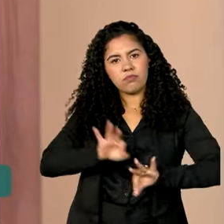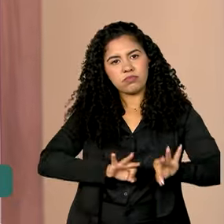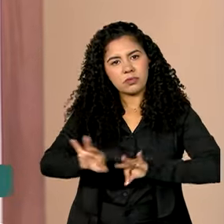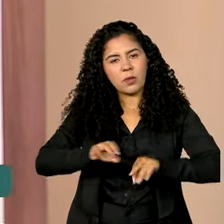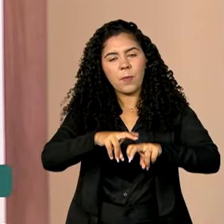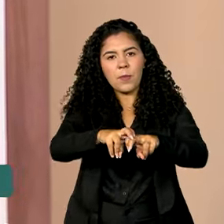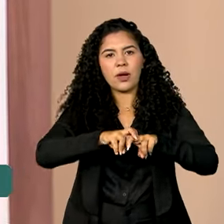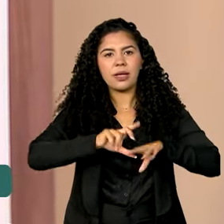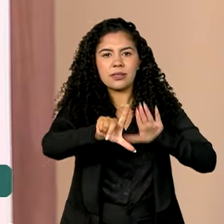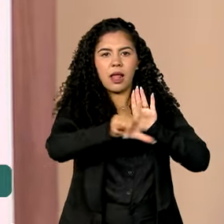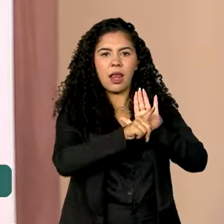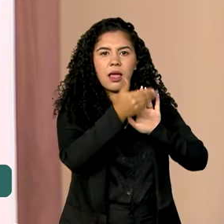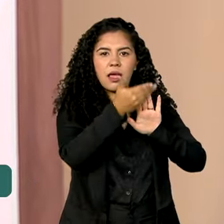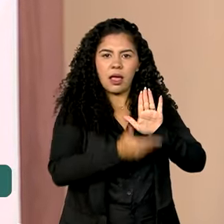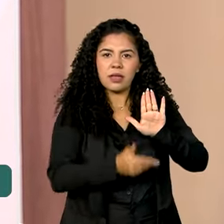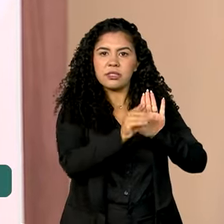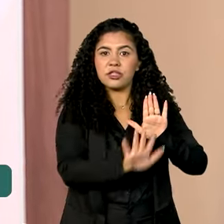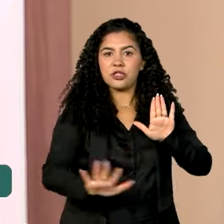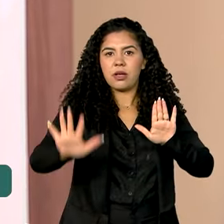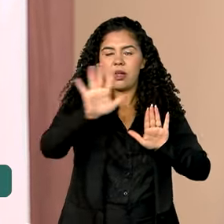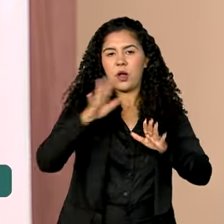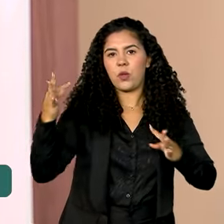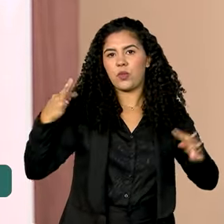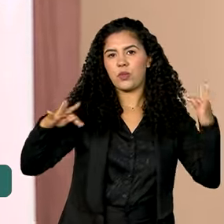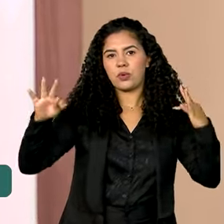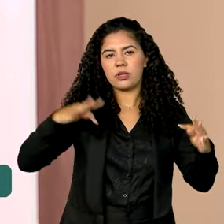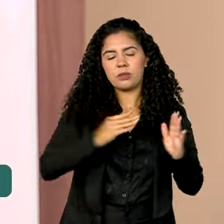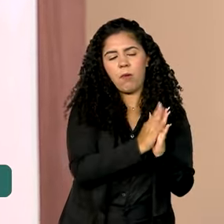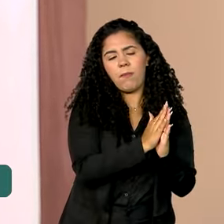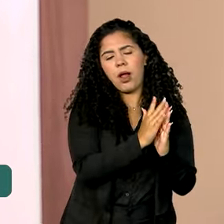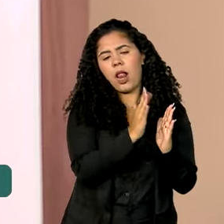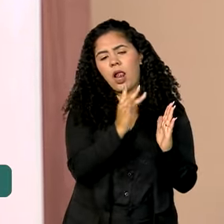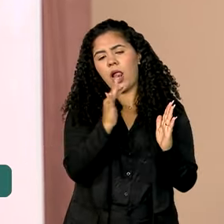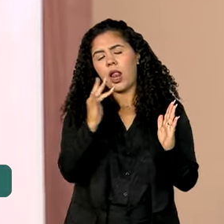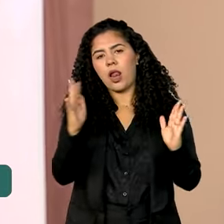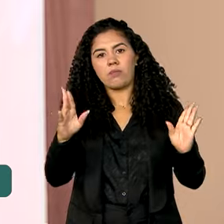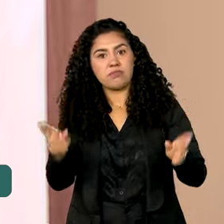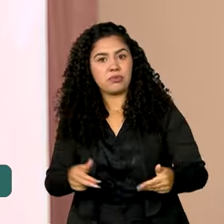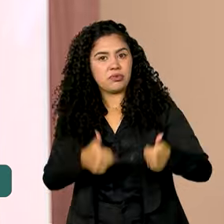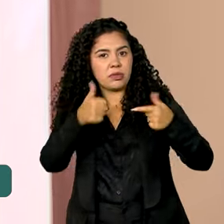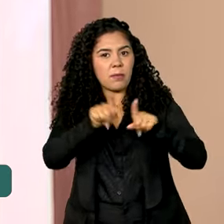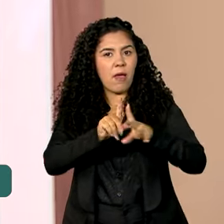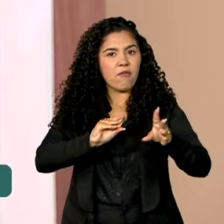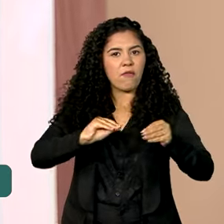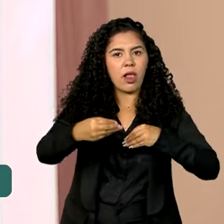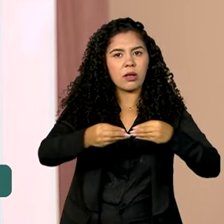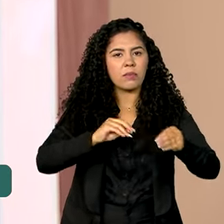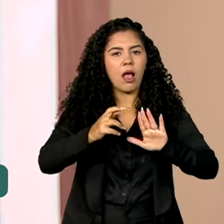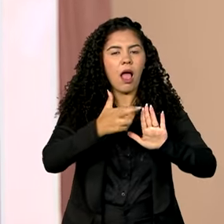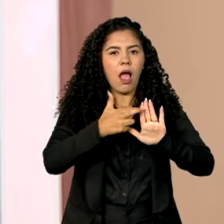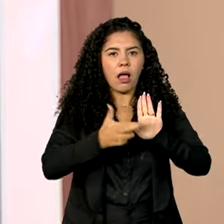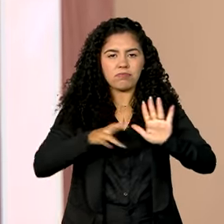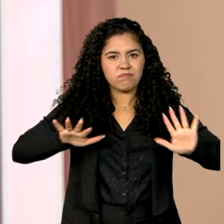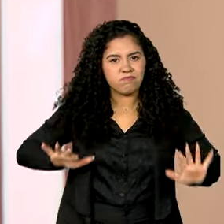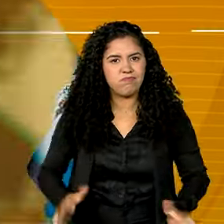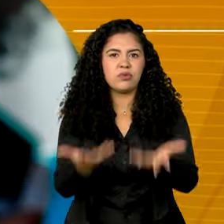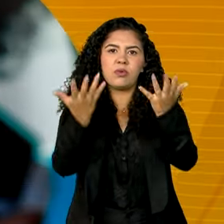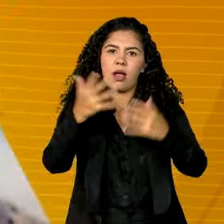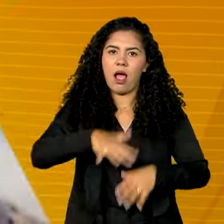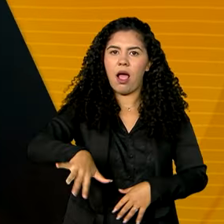a nova Lei Geral do Turismo, que ao longo do ano, modernizou e flexibilizou regras que impulsionaram o setor.